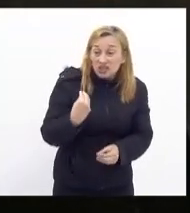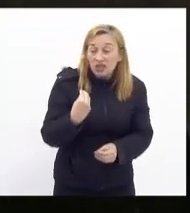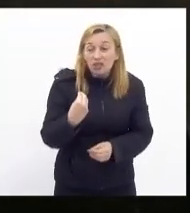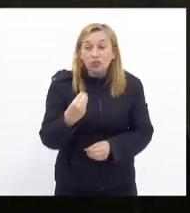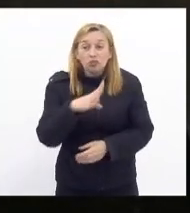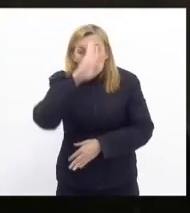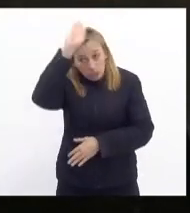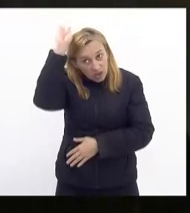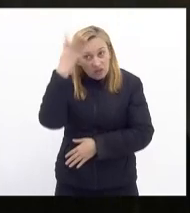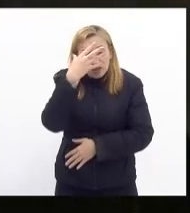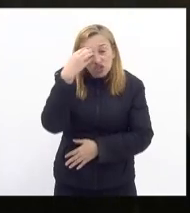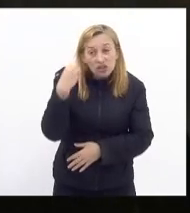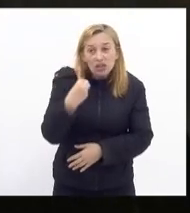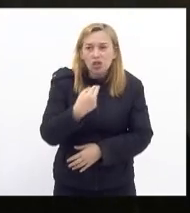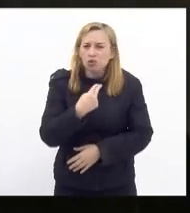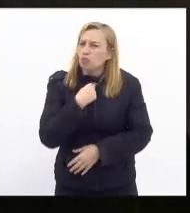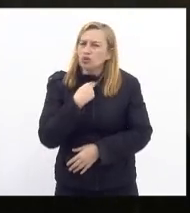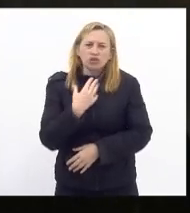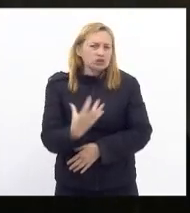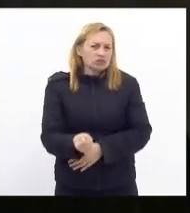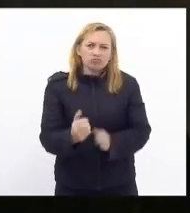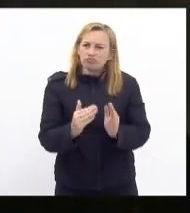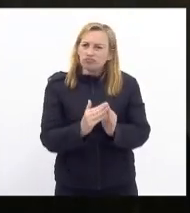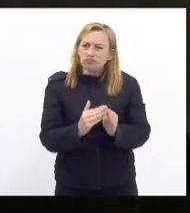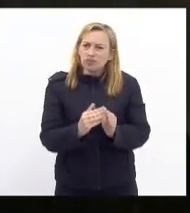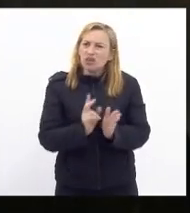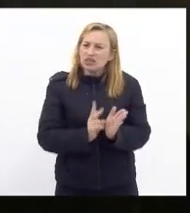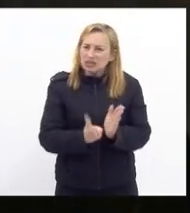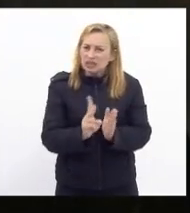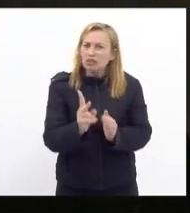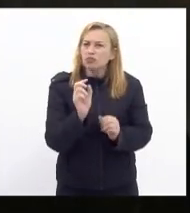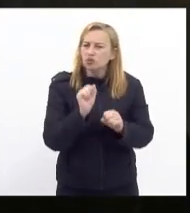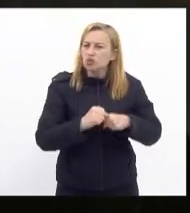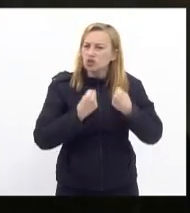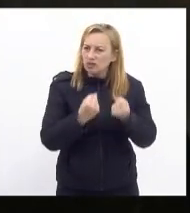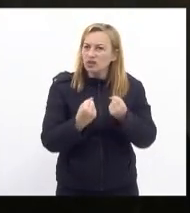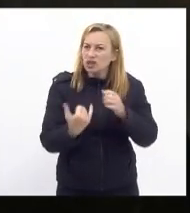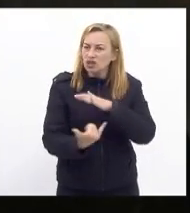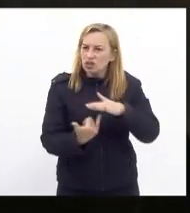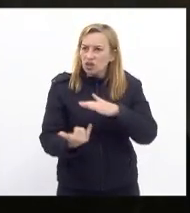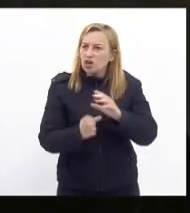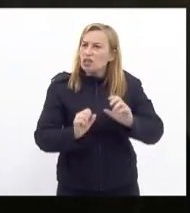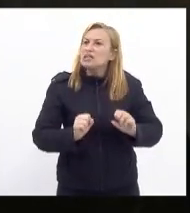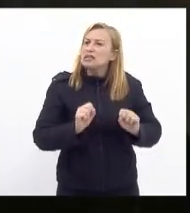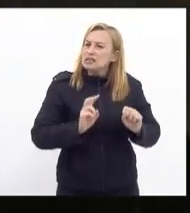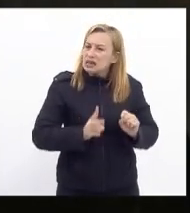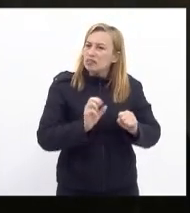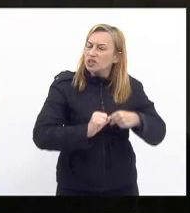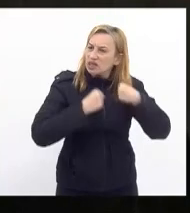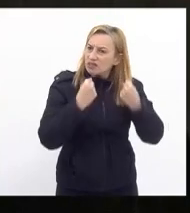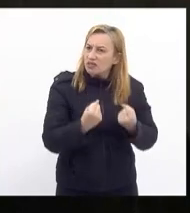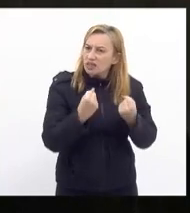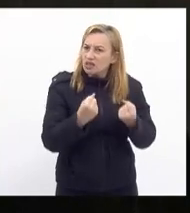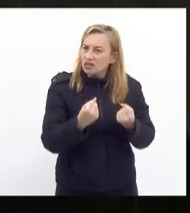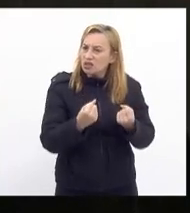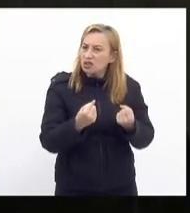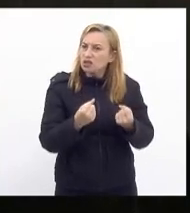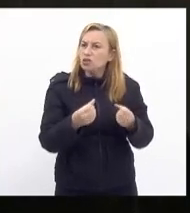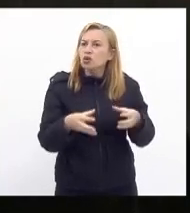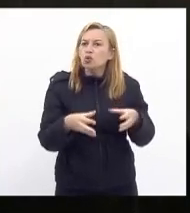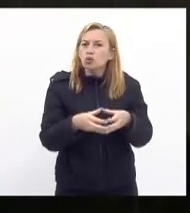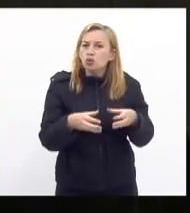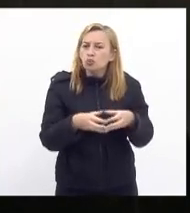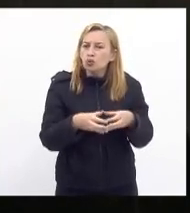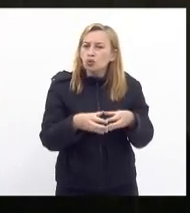e isso eu não posso admitir nessa casa que eu sempre vou defender a instituição sempre vou defender a tropa